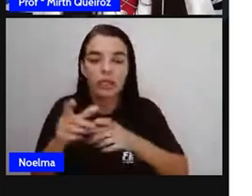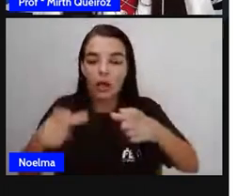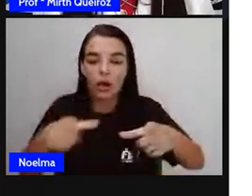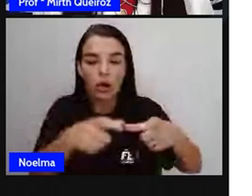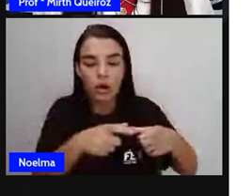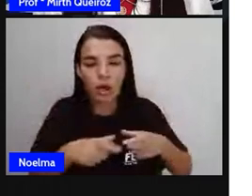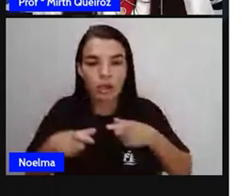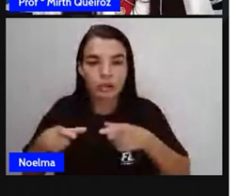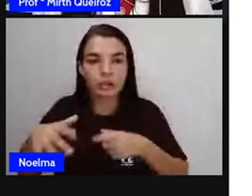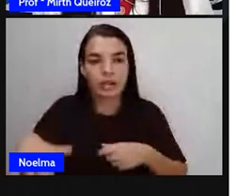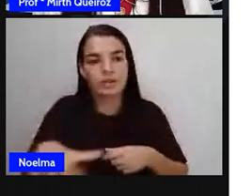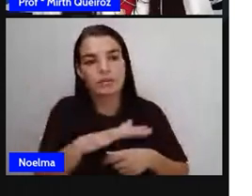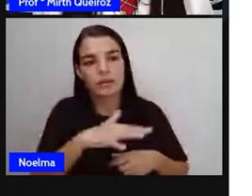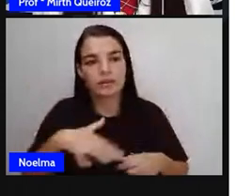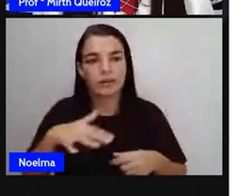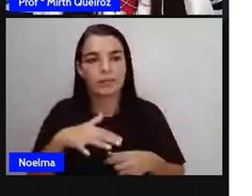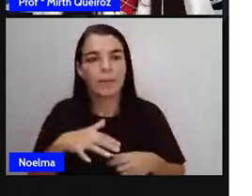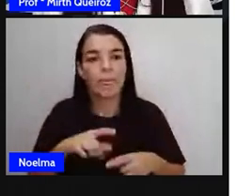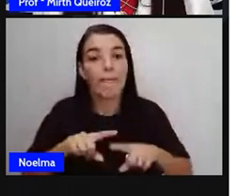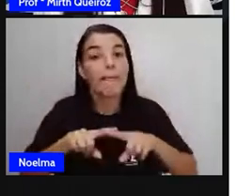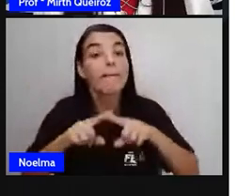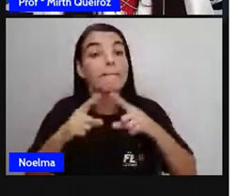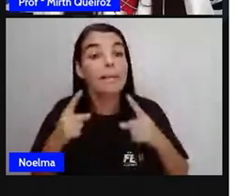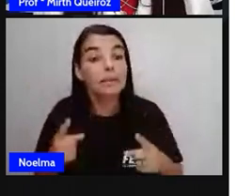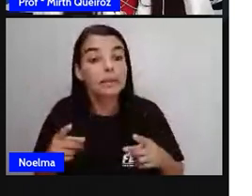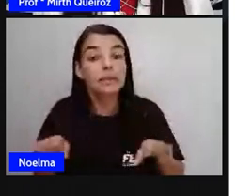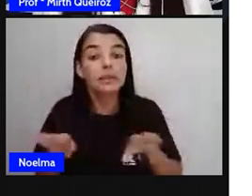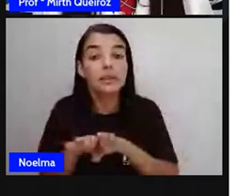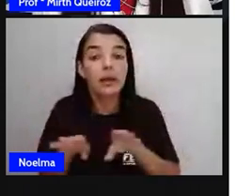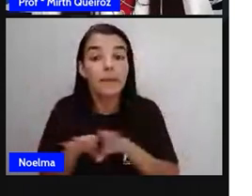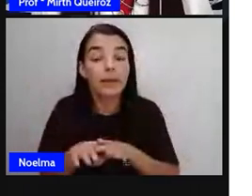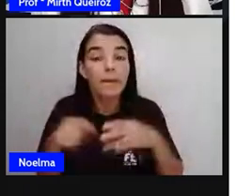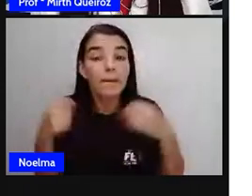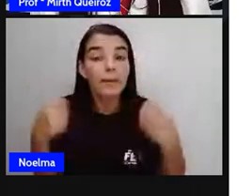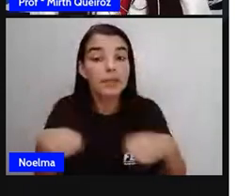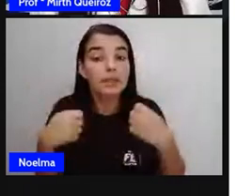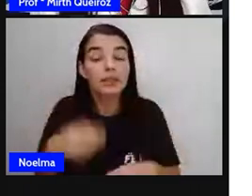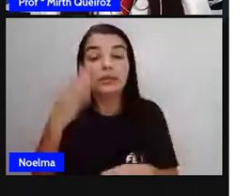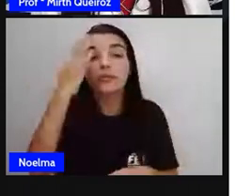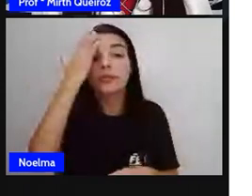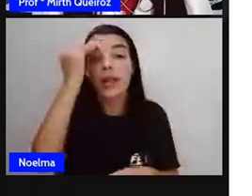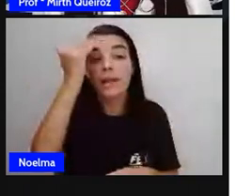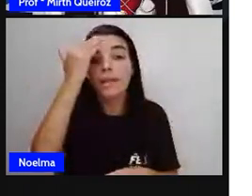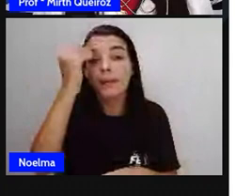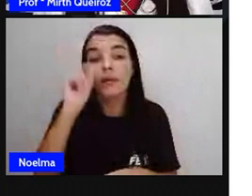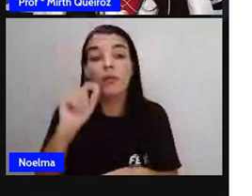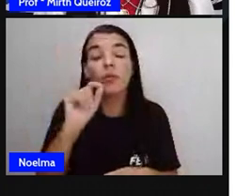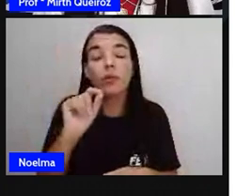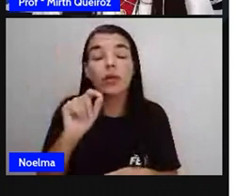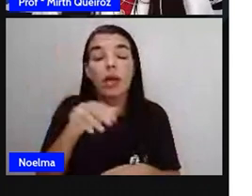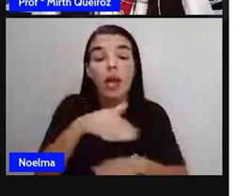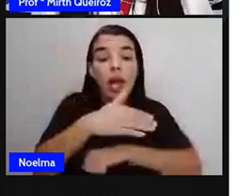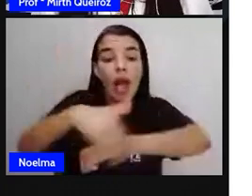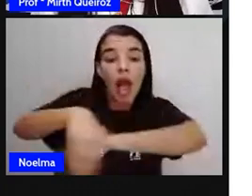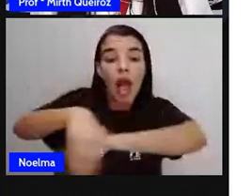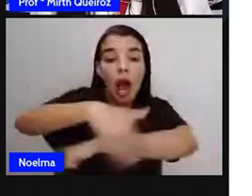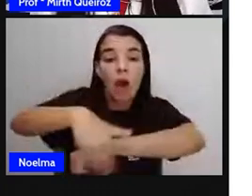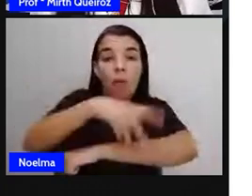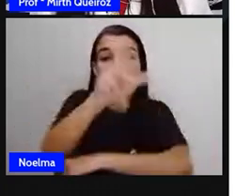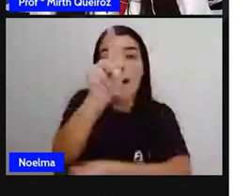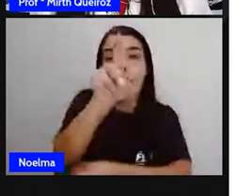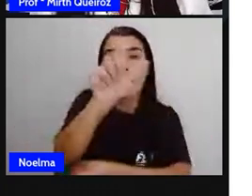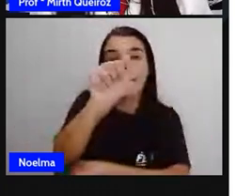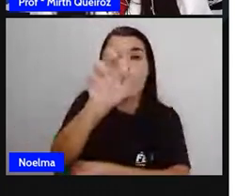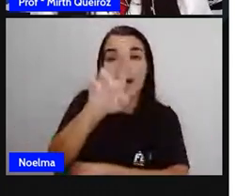Mas, além desse tipo de conceito, nós ainda temos que saber o que é uma rua paralela e o que é